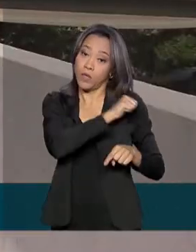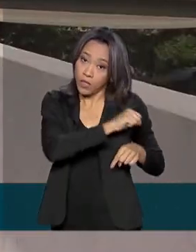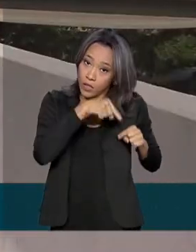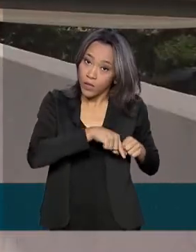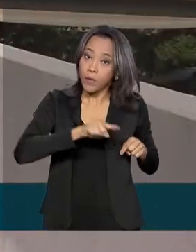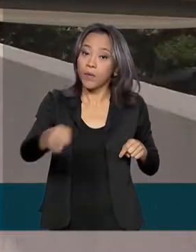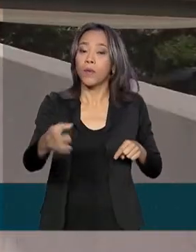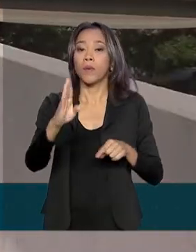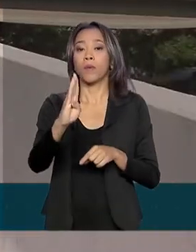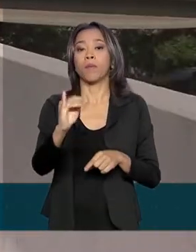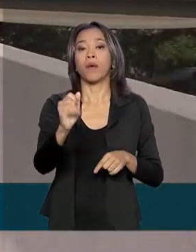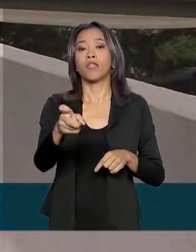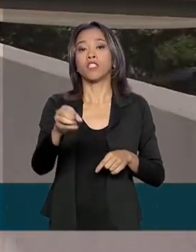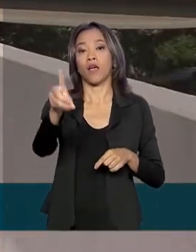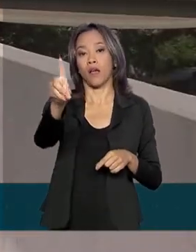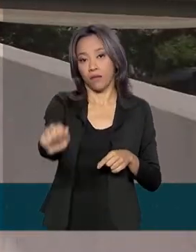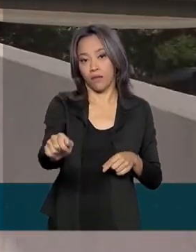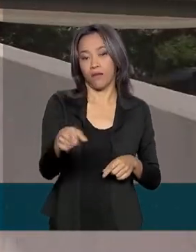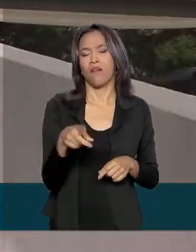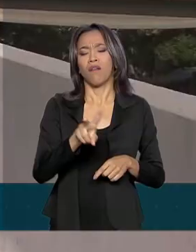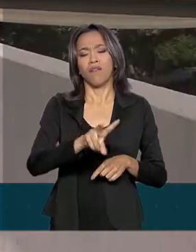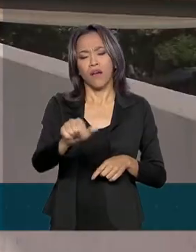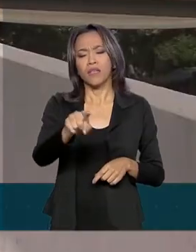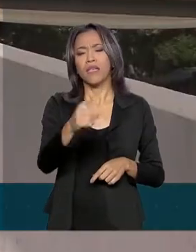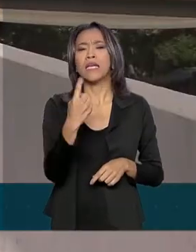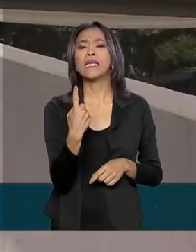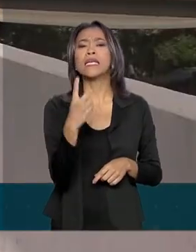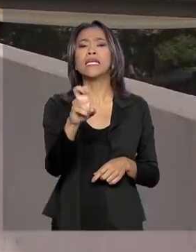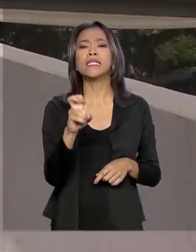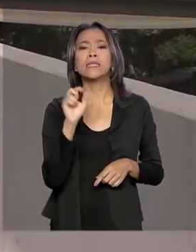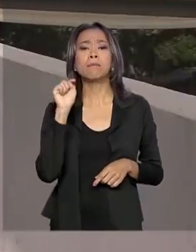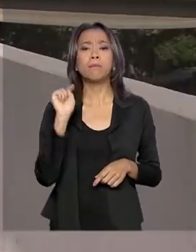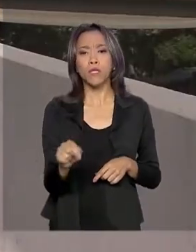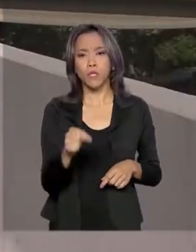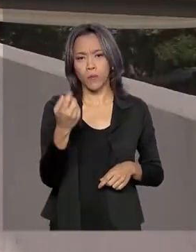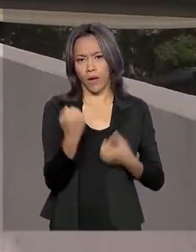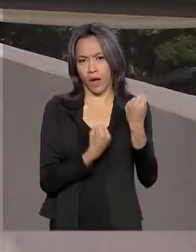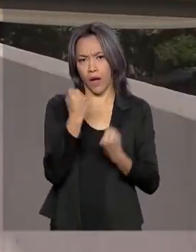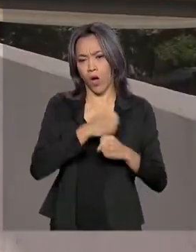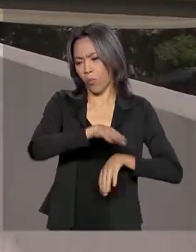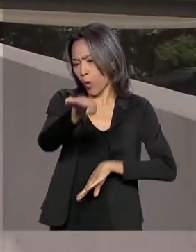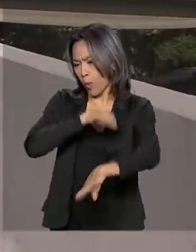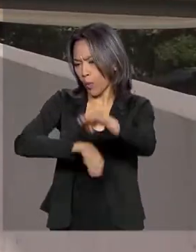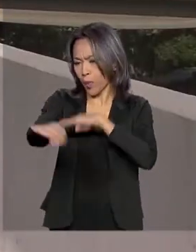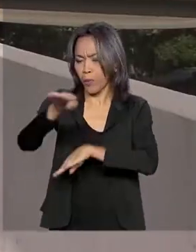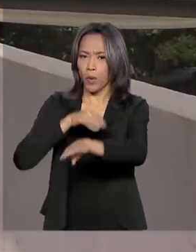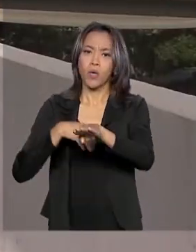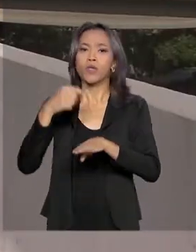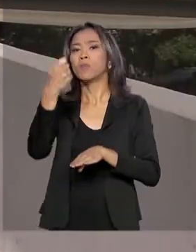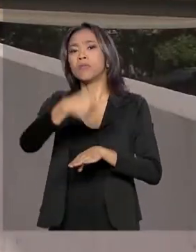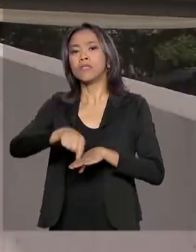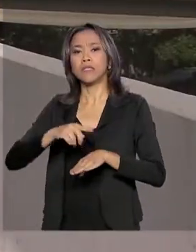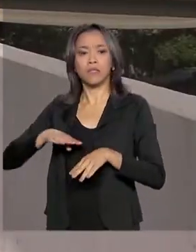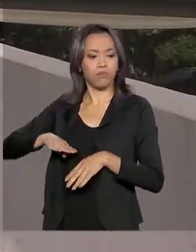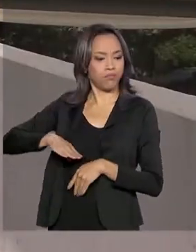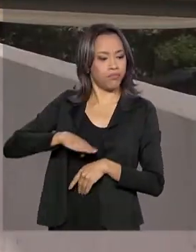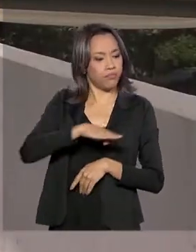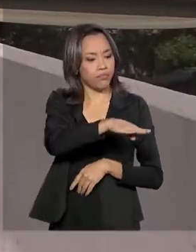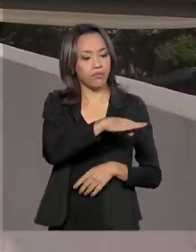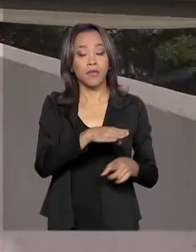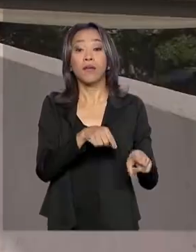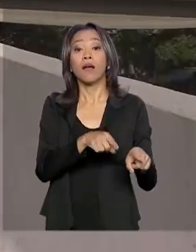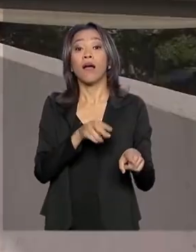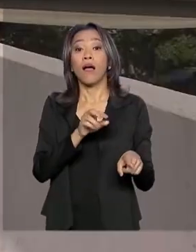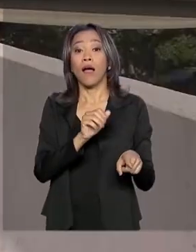extensão, deve beneficiar o fluxo diário de cerca de 15 mil veículos que agora não vão mais precisar passar pelo início da Avenida Brasil para